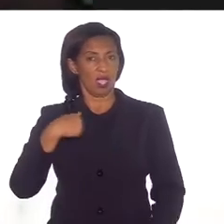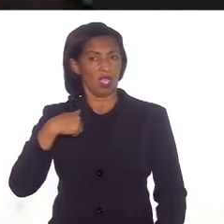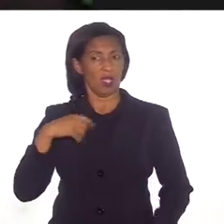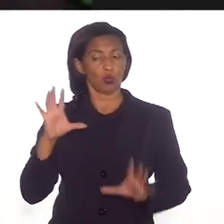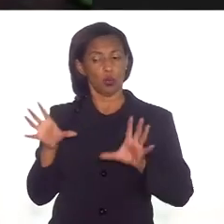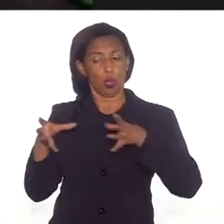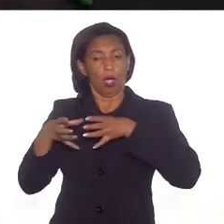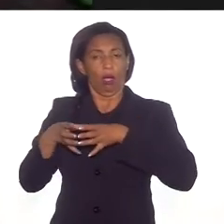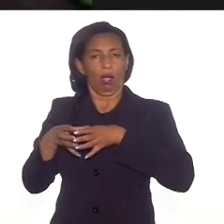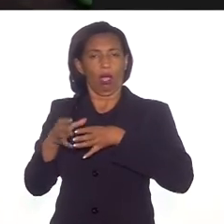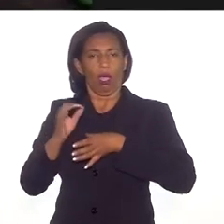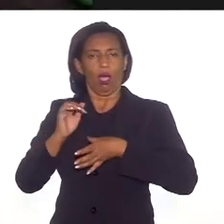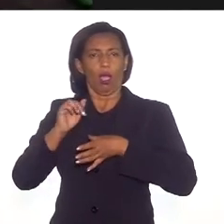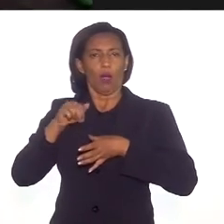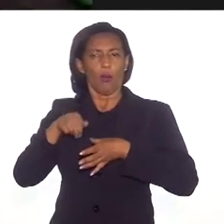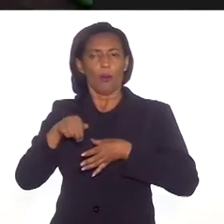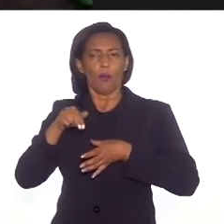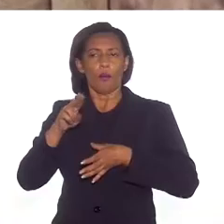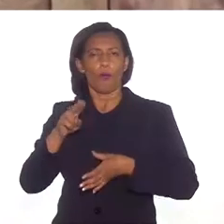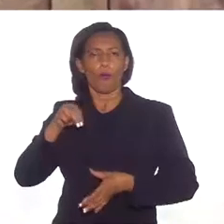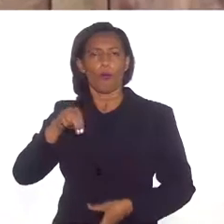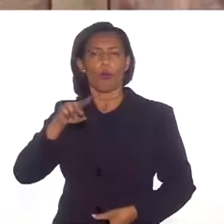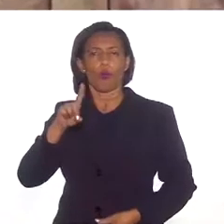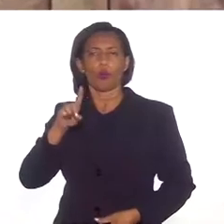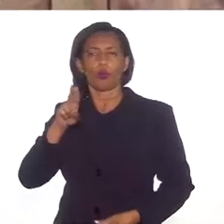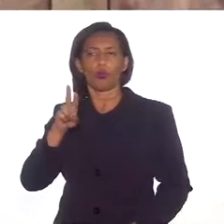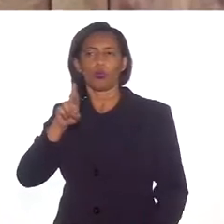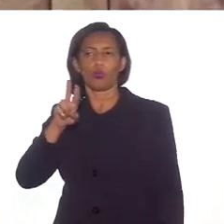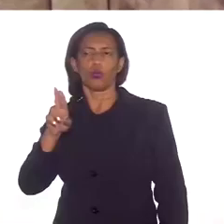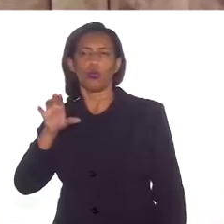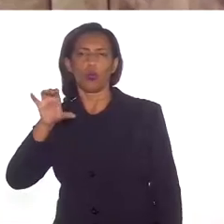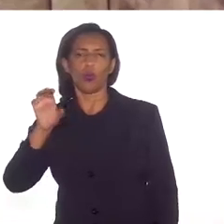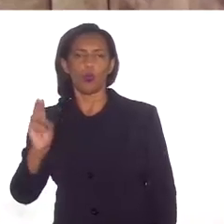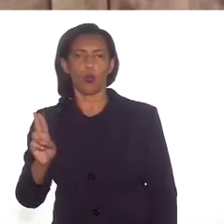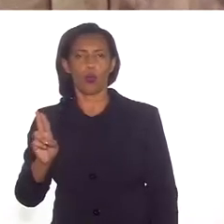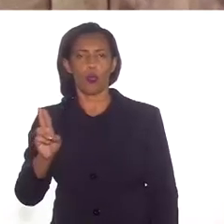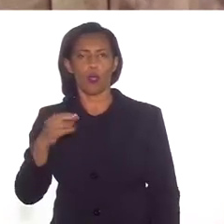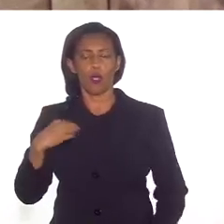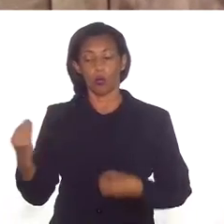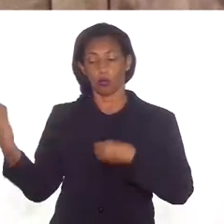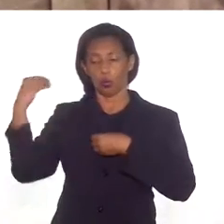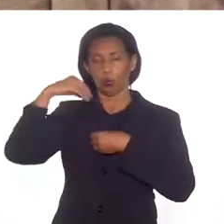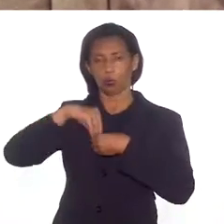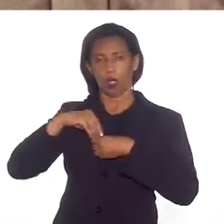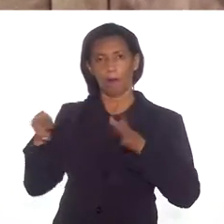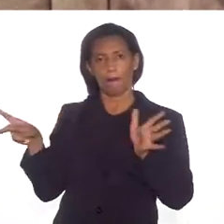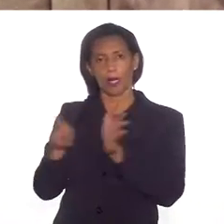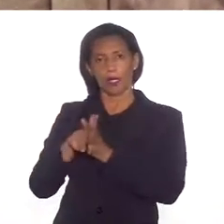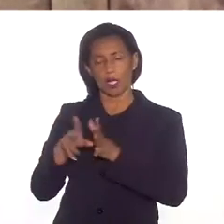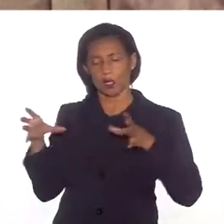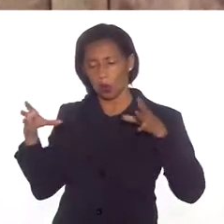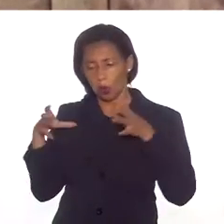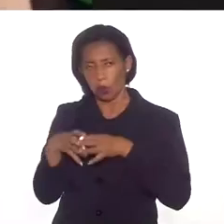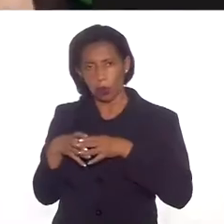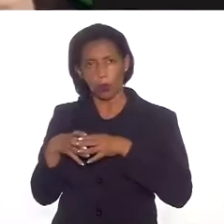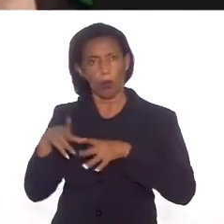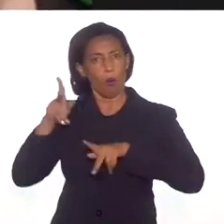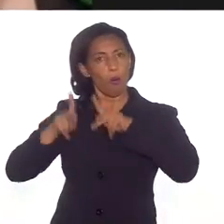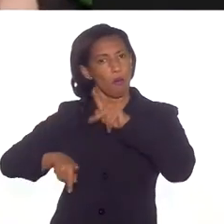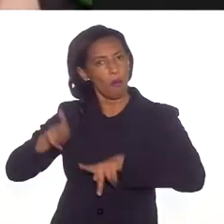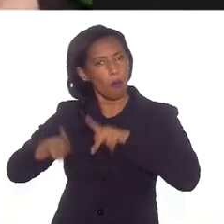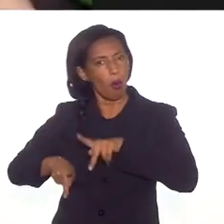munduruku é muito diferente de ser índio. Ser munduruku é ter pertencimento, é estar dentro de um povo, ter